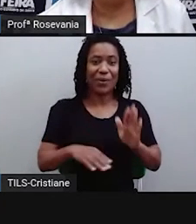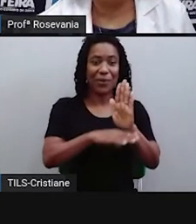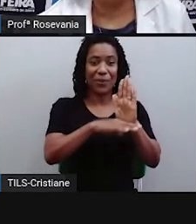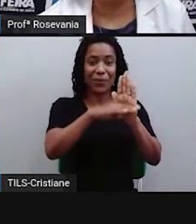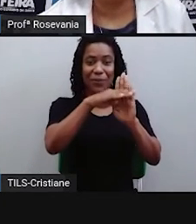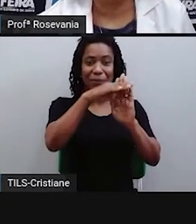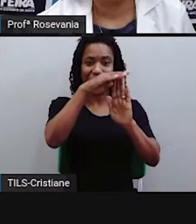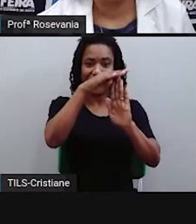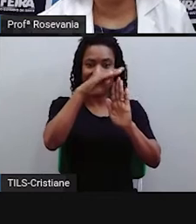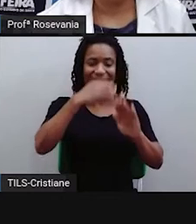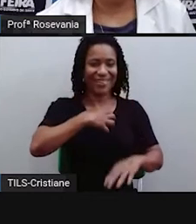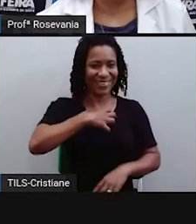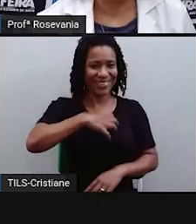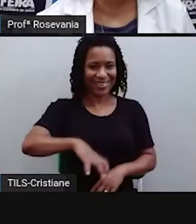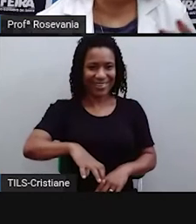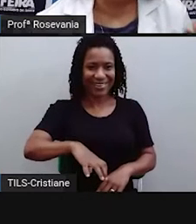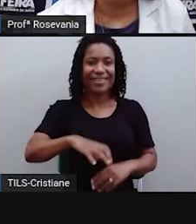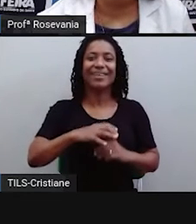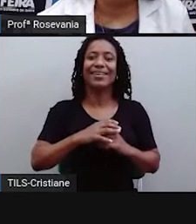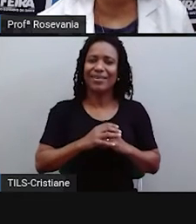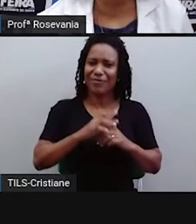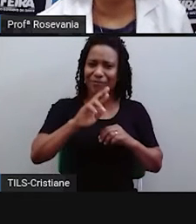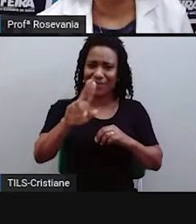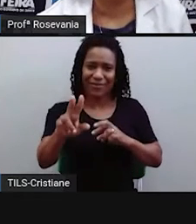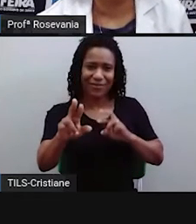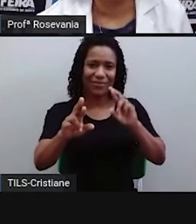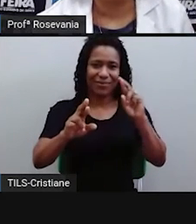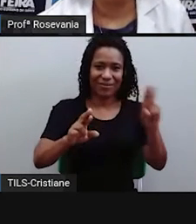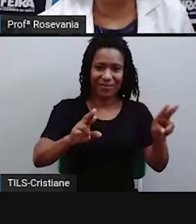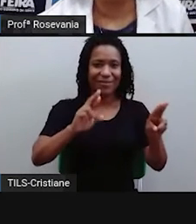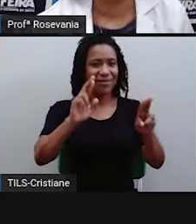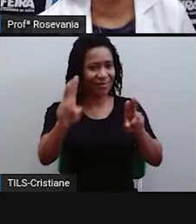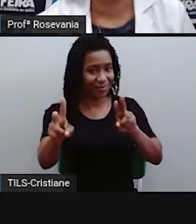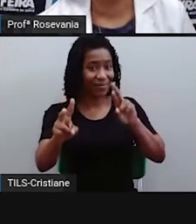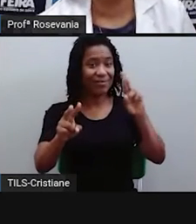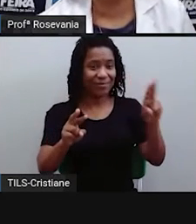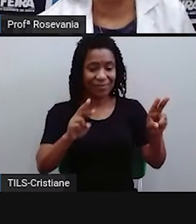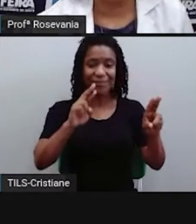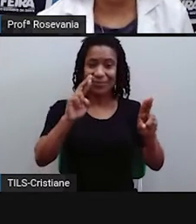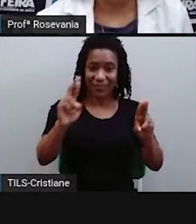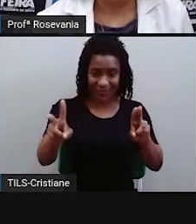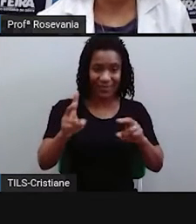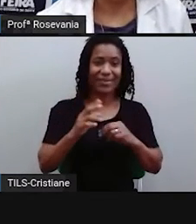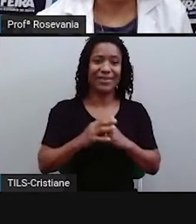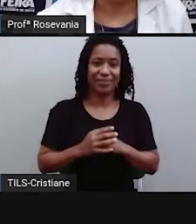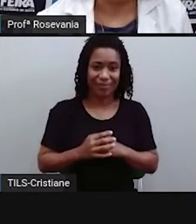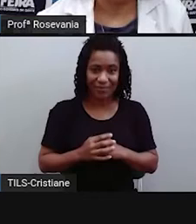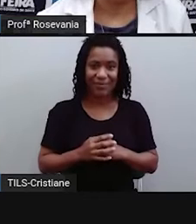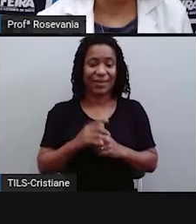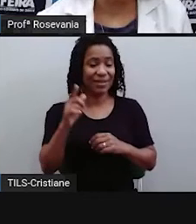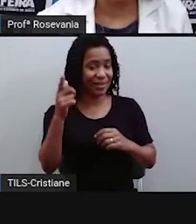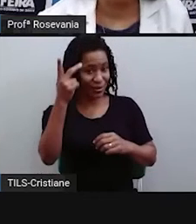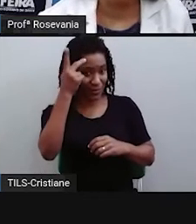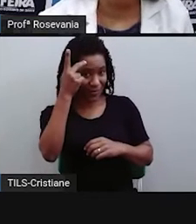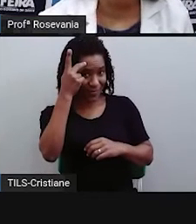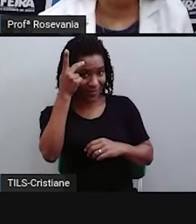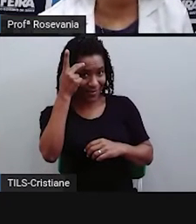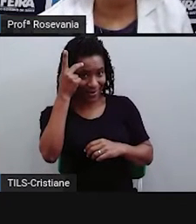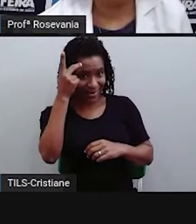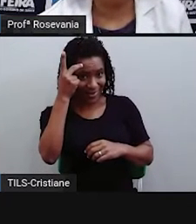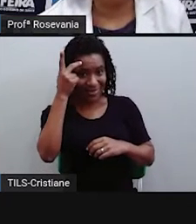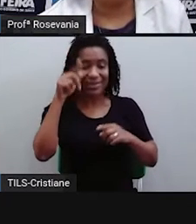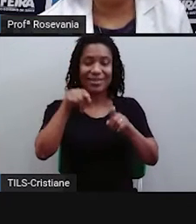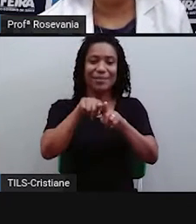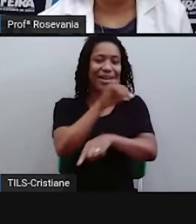tem aqui o Marco Zero, a gente tem uma série de... a gente tem o MASP, quem sabe que está em São Paulo, temos aqui o